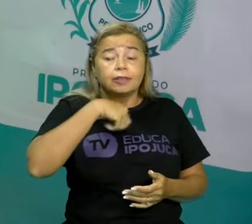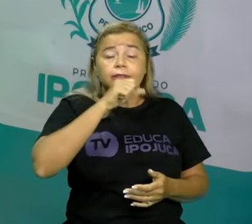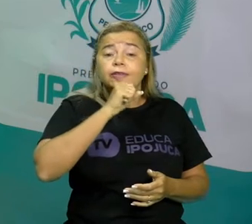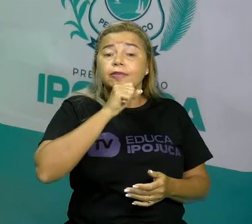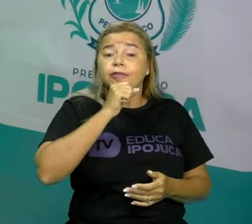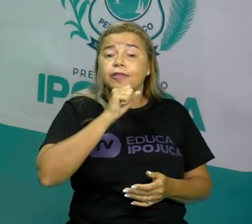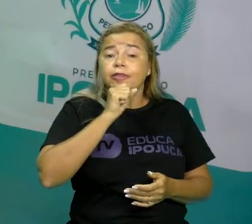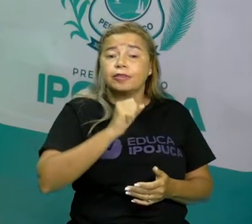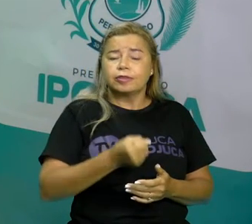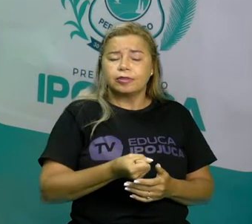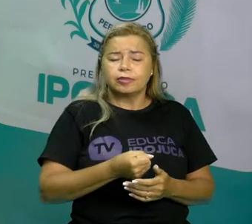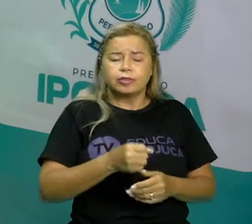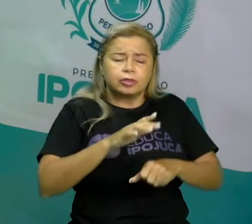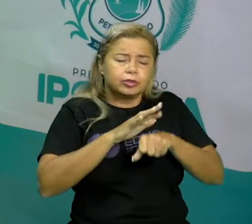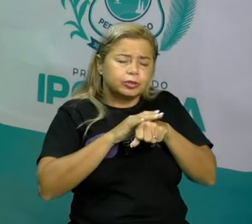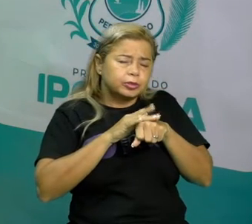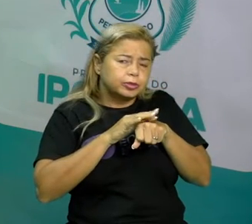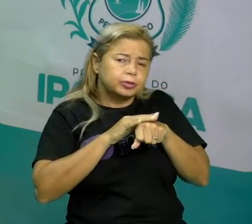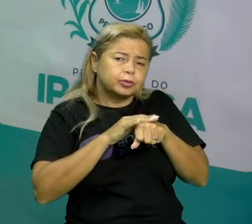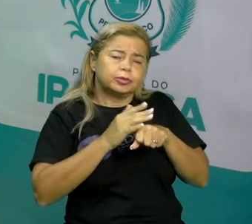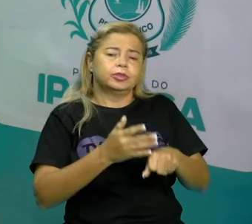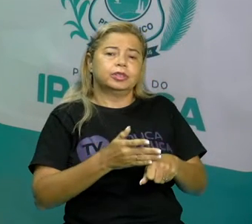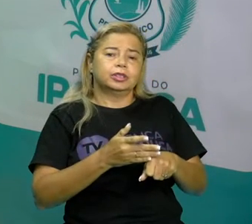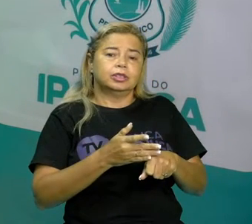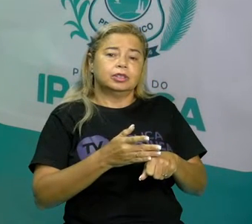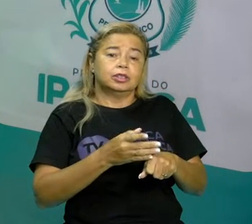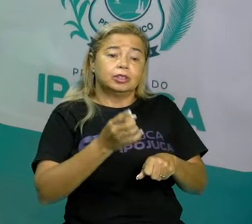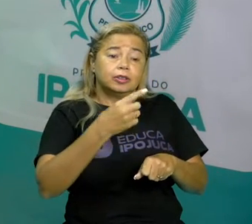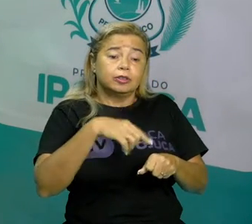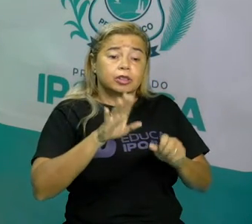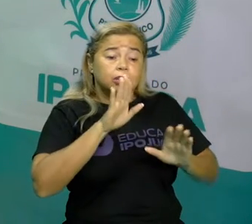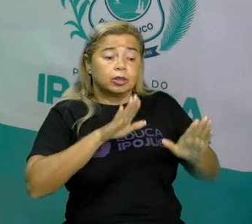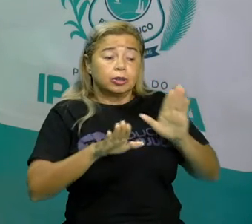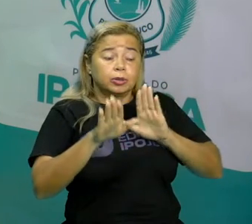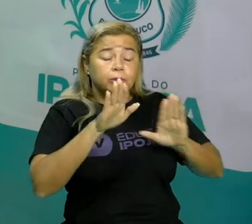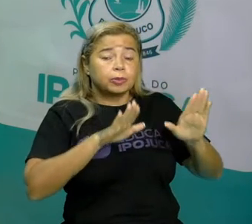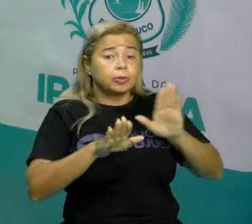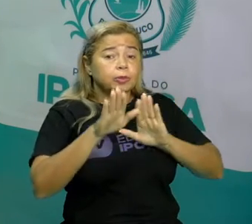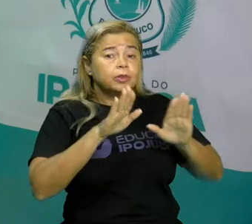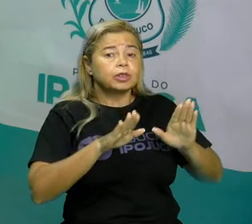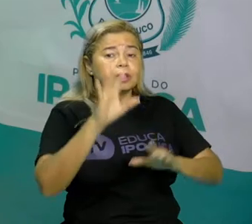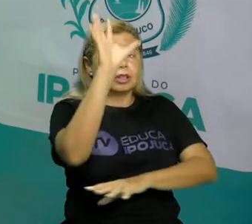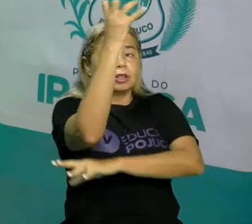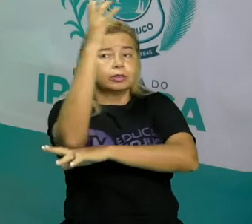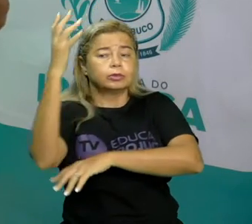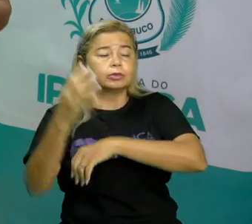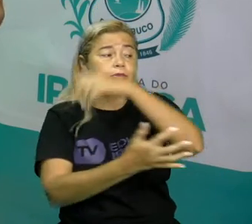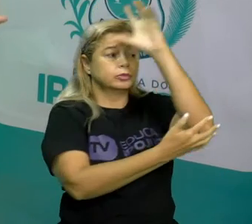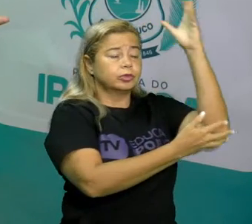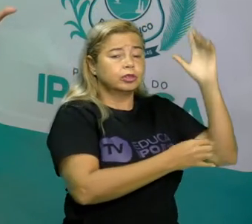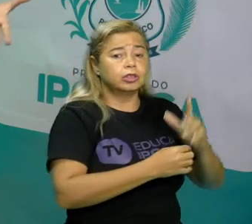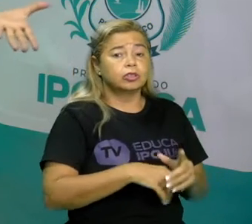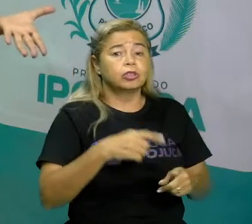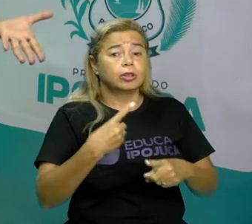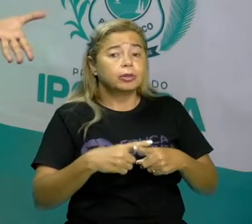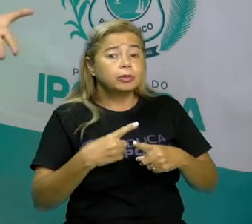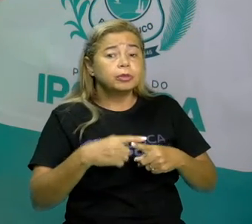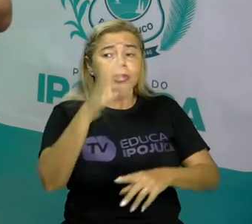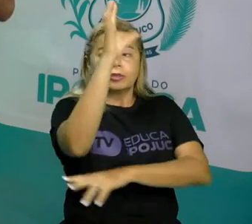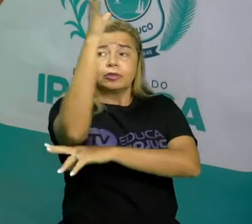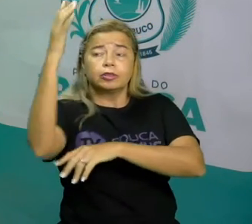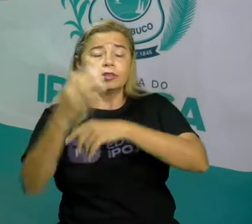não. Vá pelo caminho mais longo, porque na floresta tem lobo. E assim a